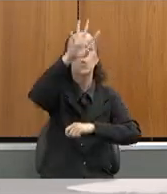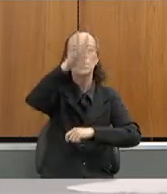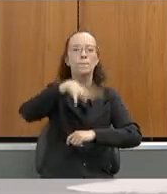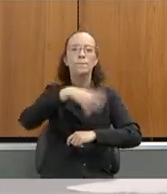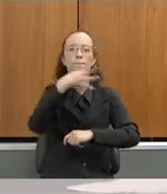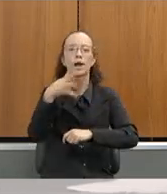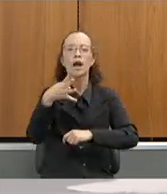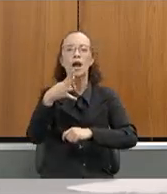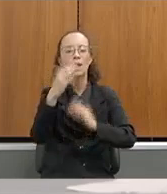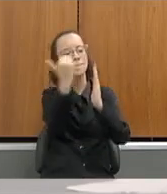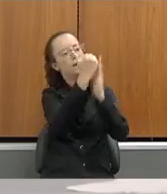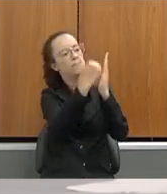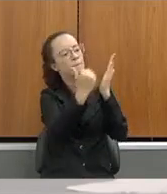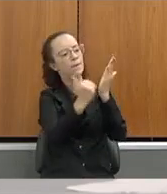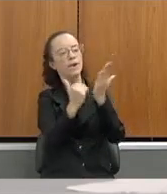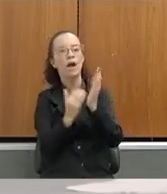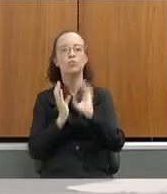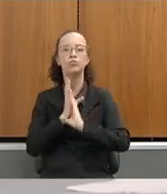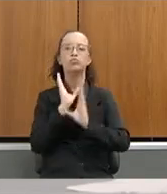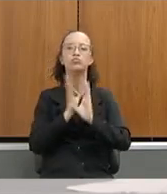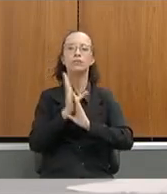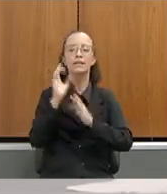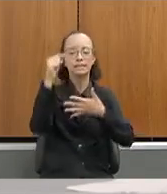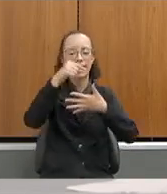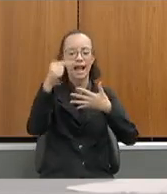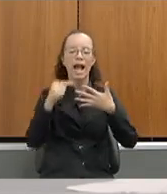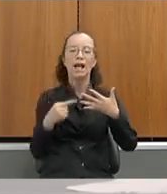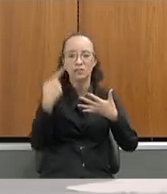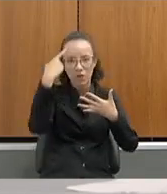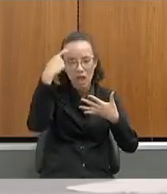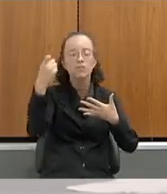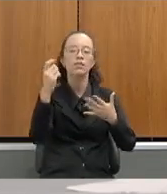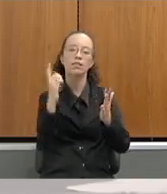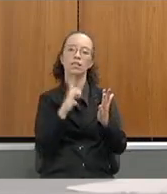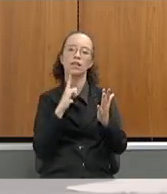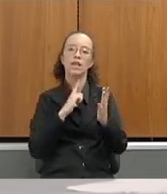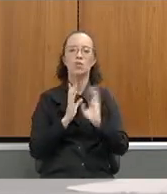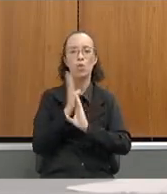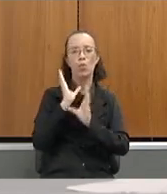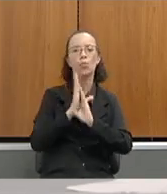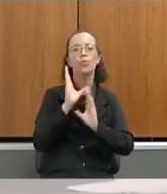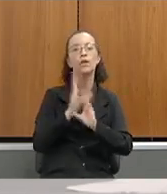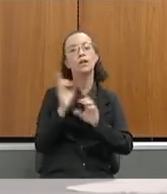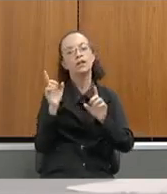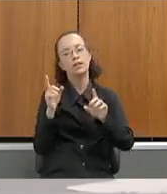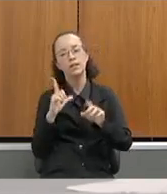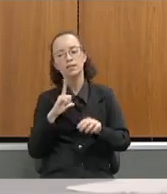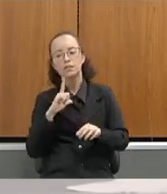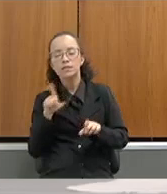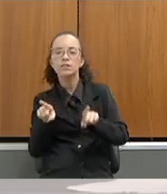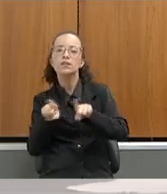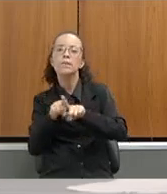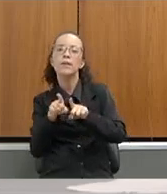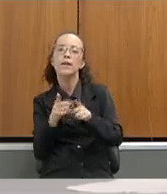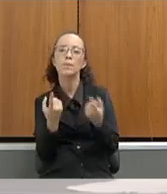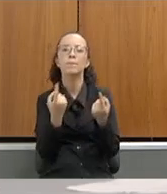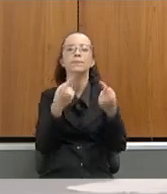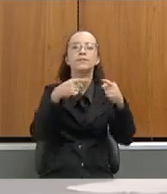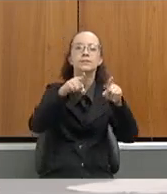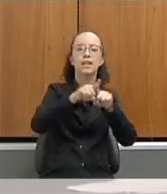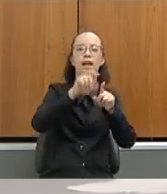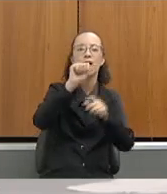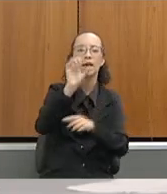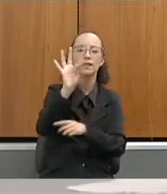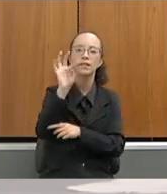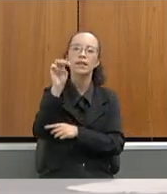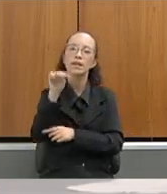agir dentro de cada ato de violência. também, com a parceria com a PM, através do